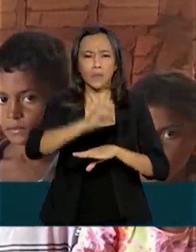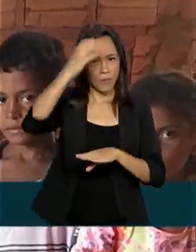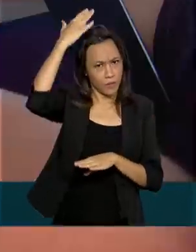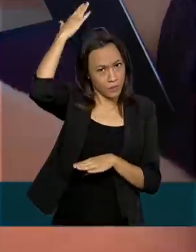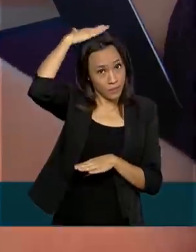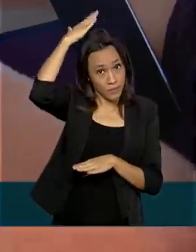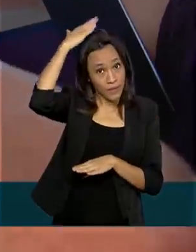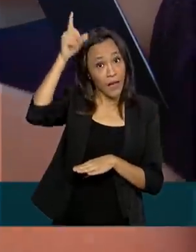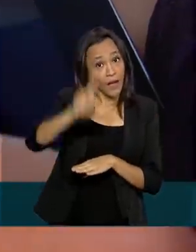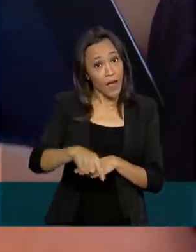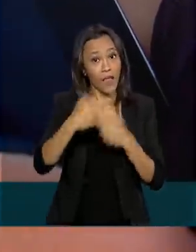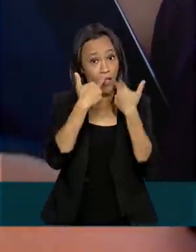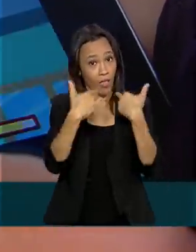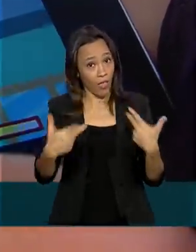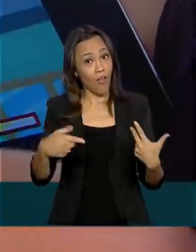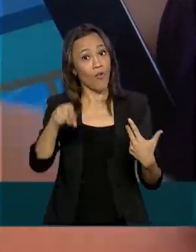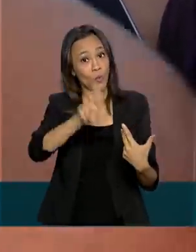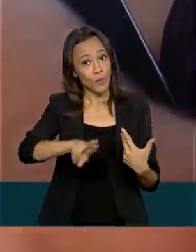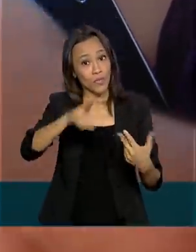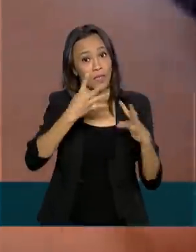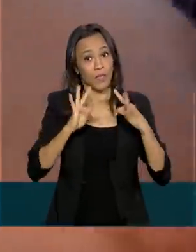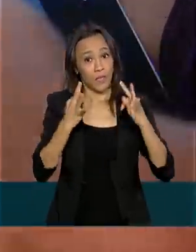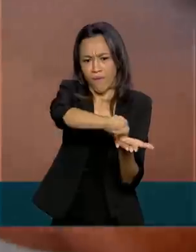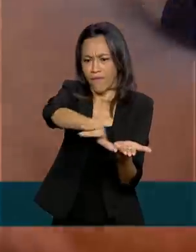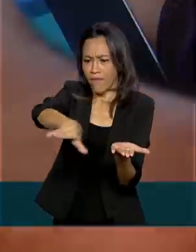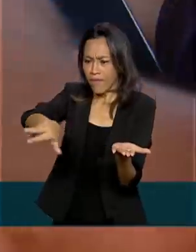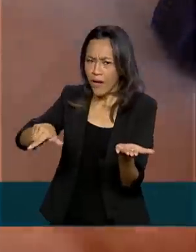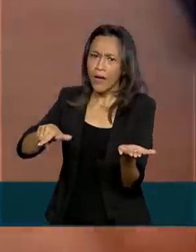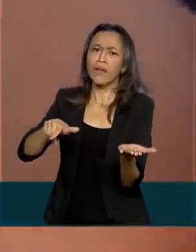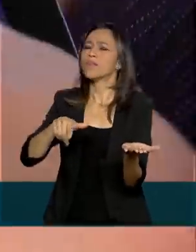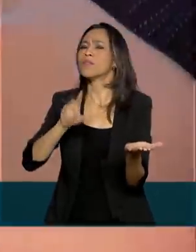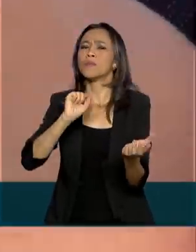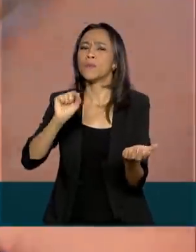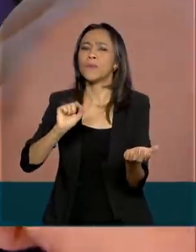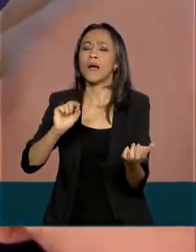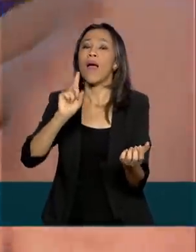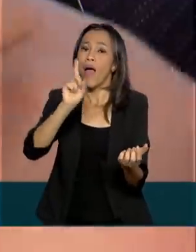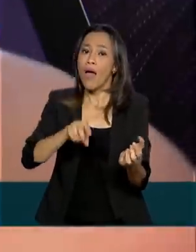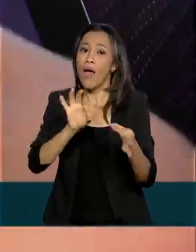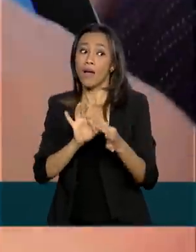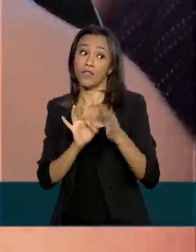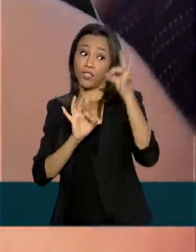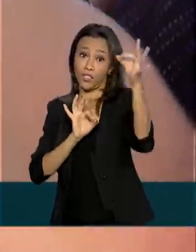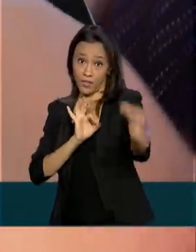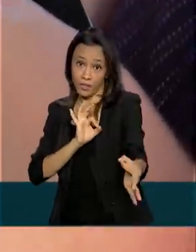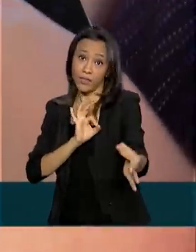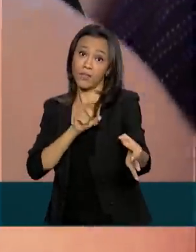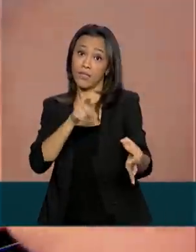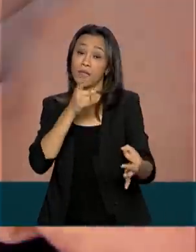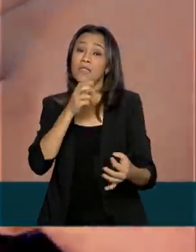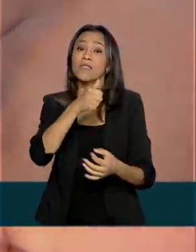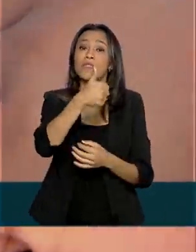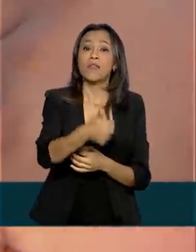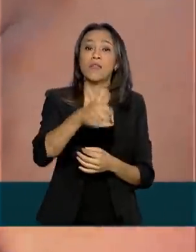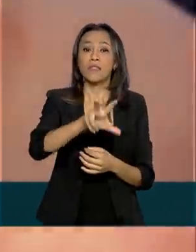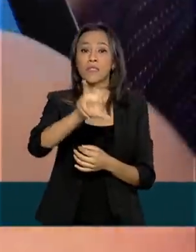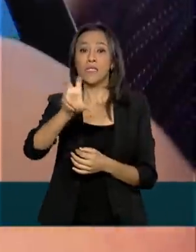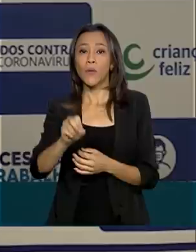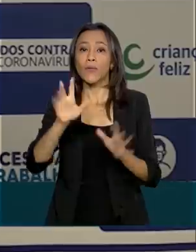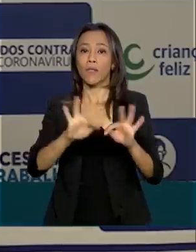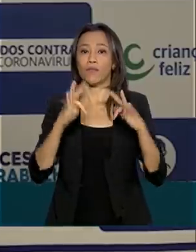inovação. Muitas das atividades passam realizadas à distância para 150 famílias.